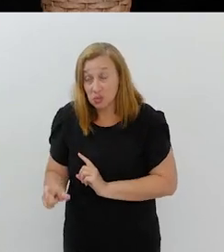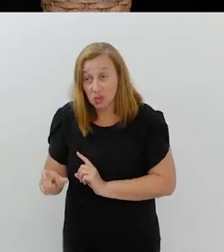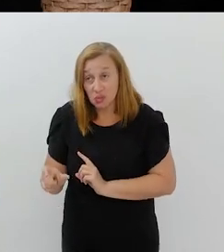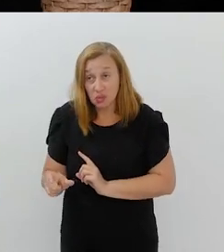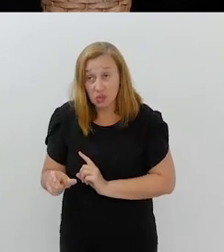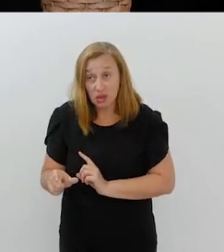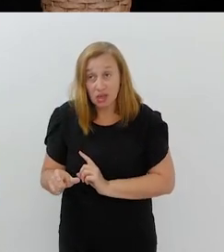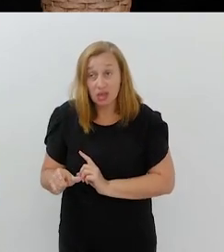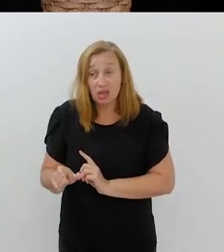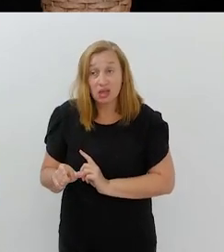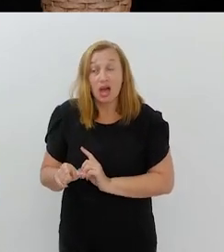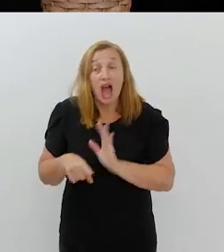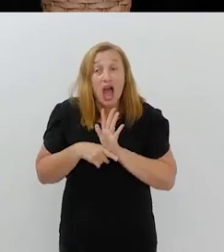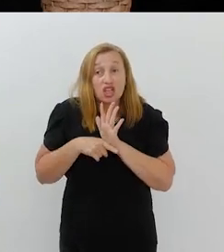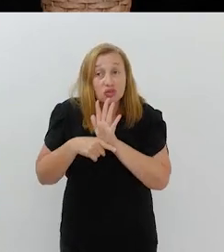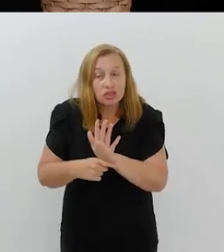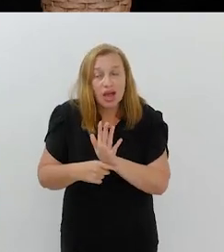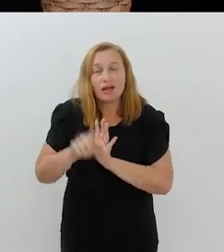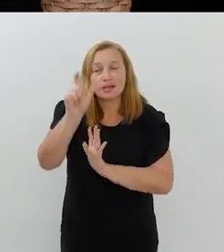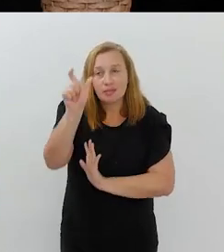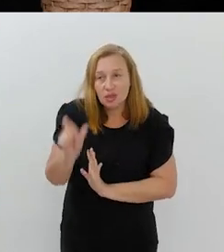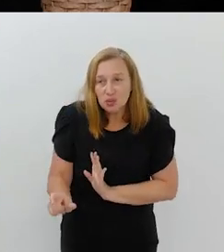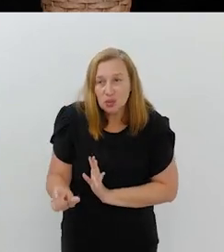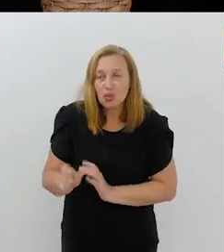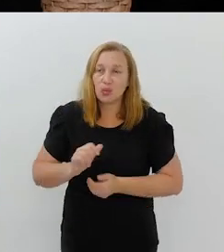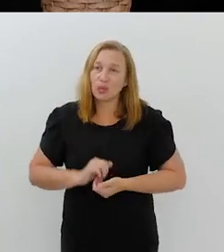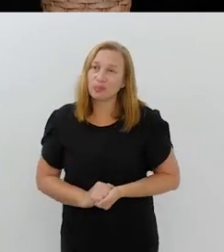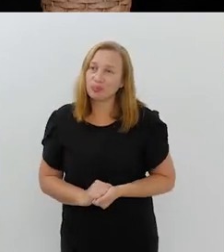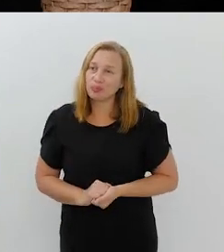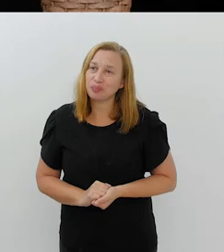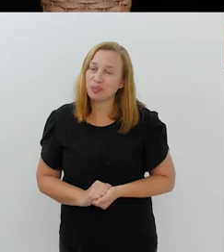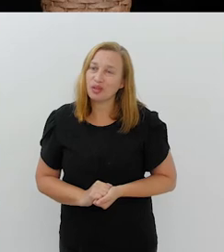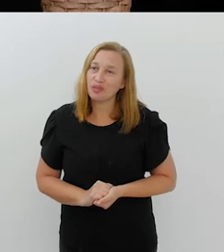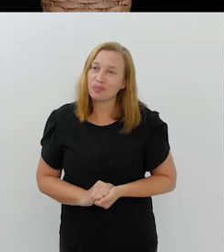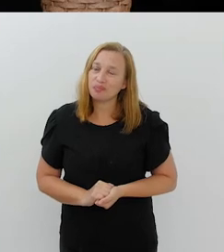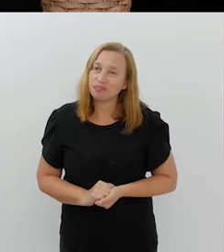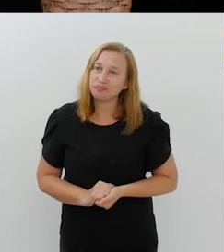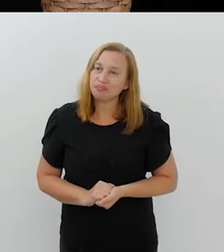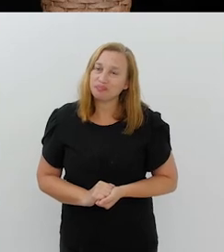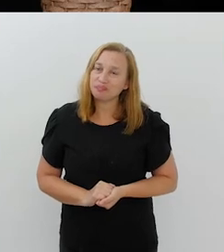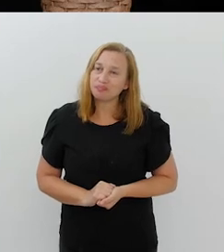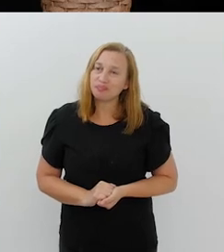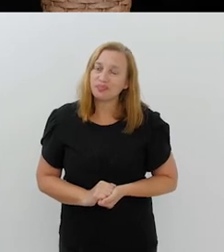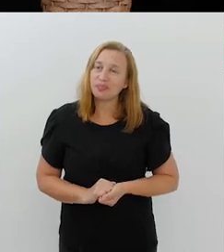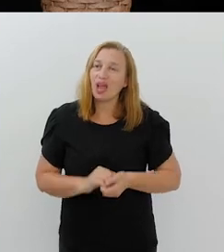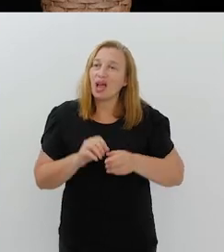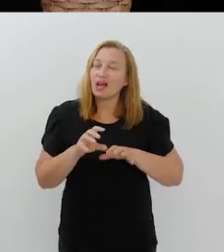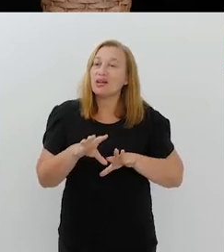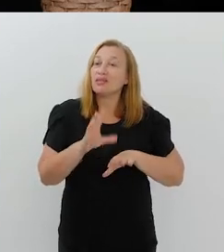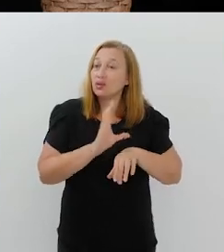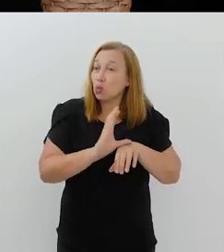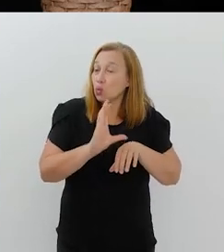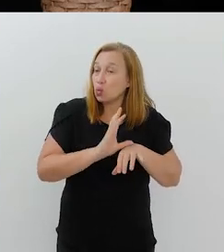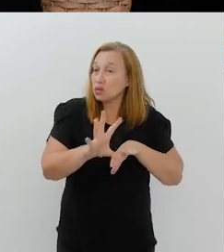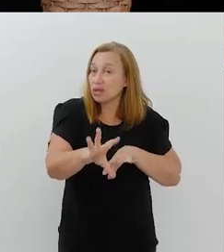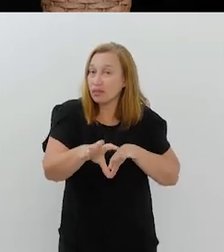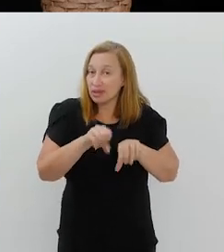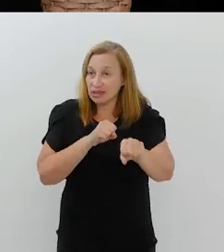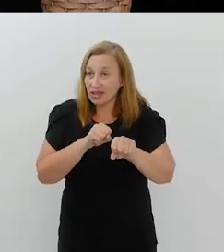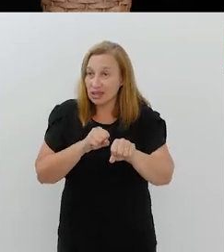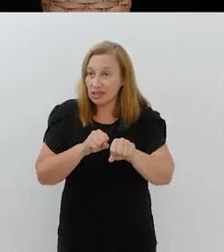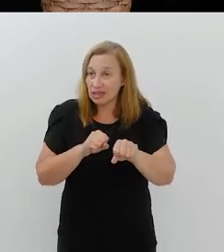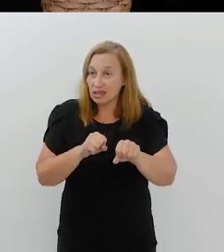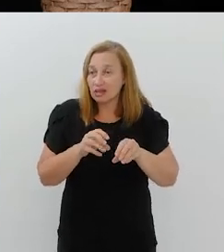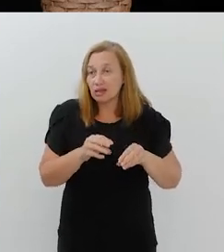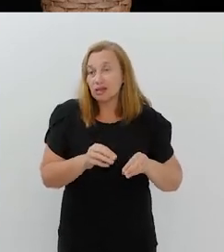volta para a sociedade, resgatar a dignidade dessa pessoa, trazer essa pessoa para o